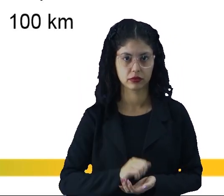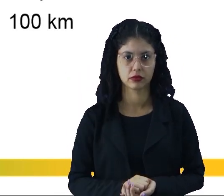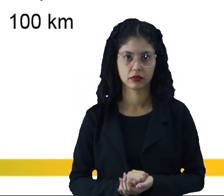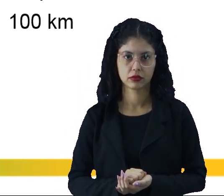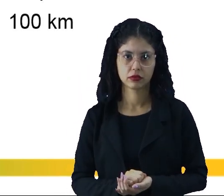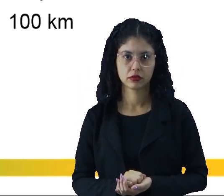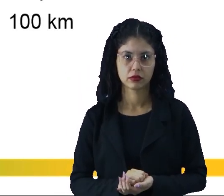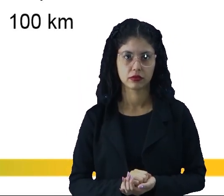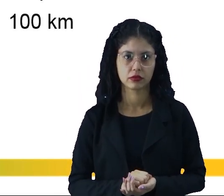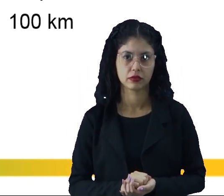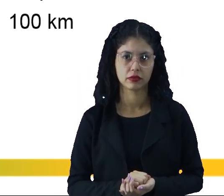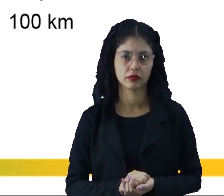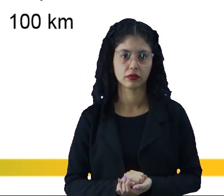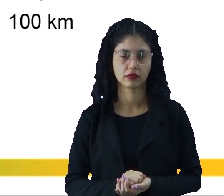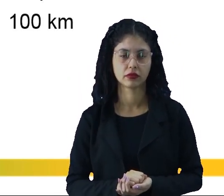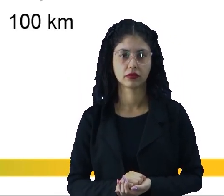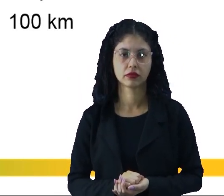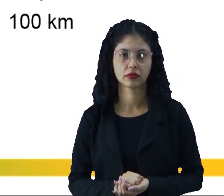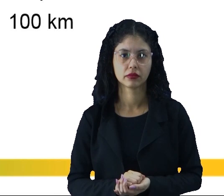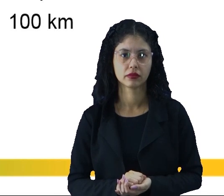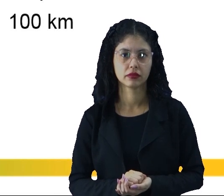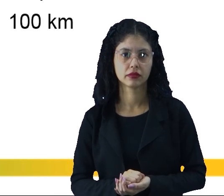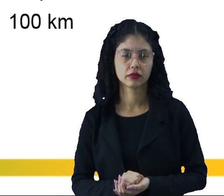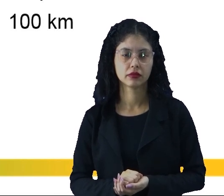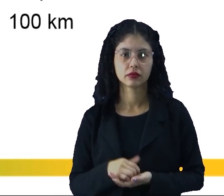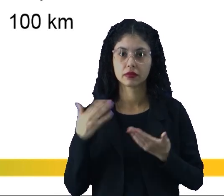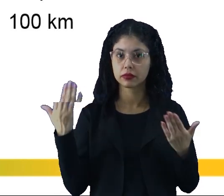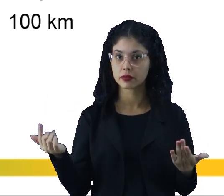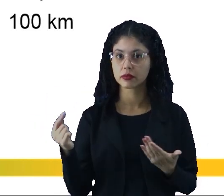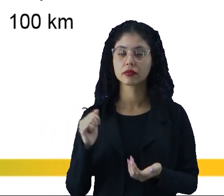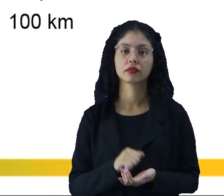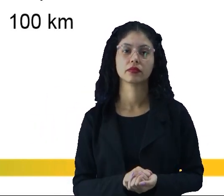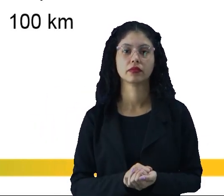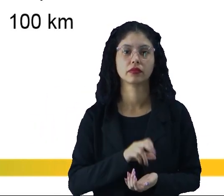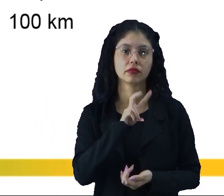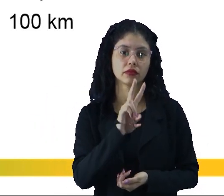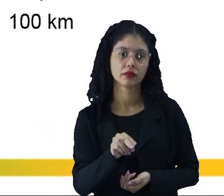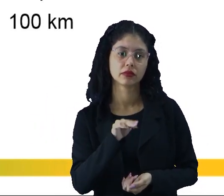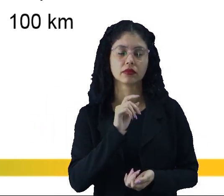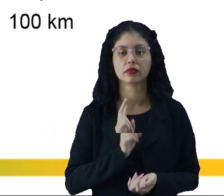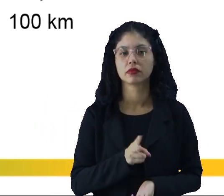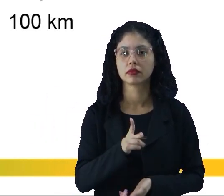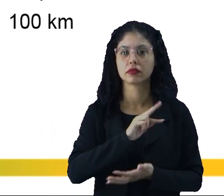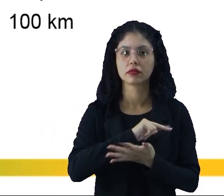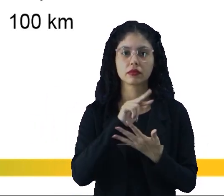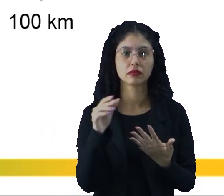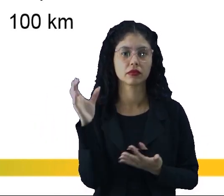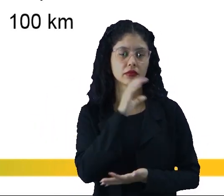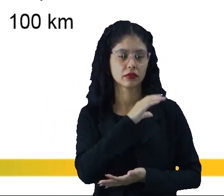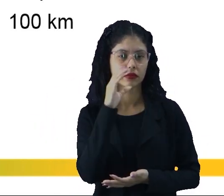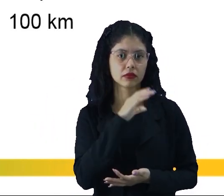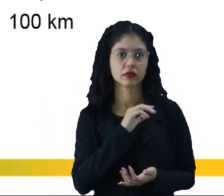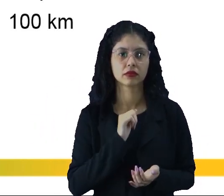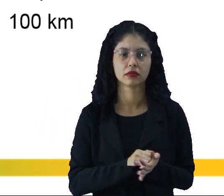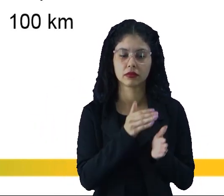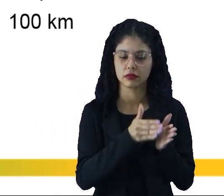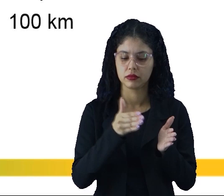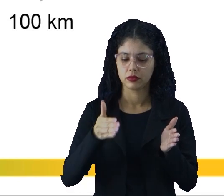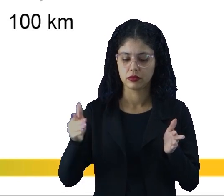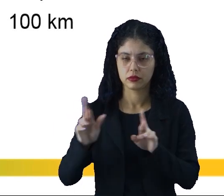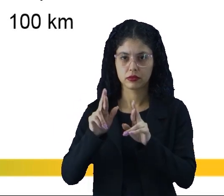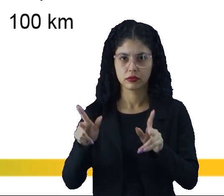segundo ao quadrado. Então, ele vai variar a sua velocidade com essa